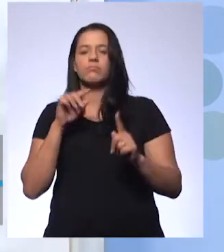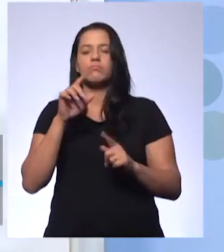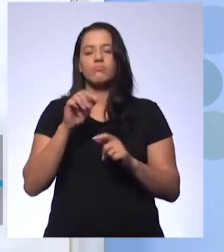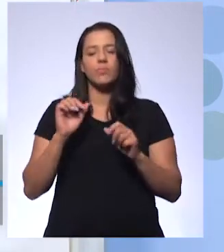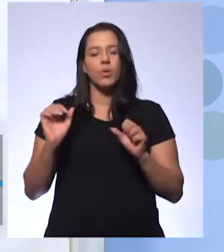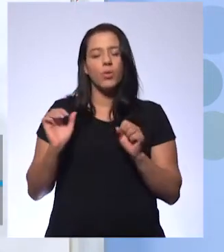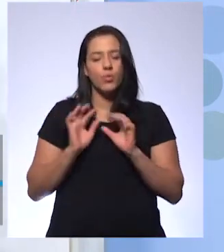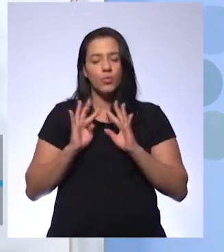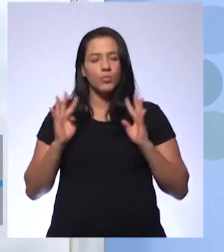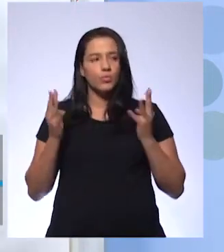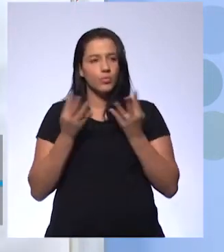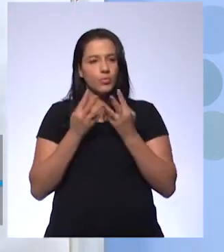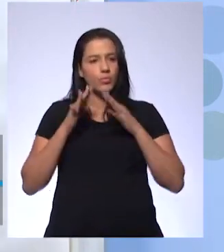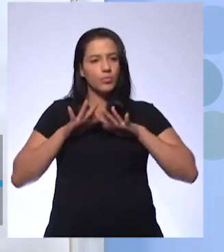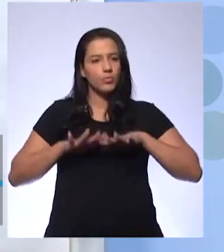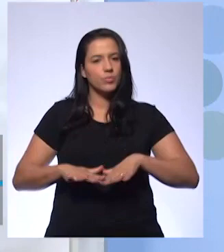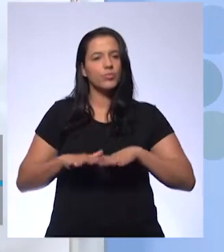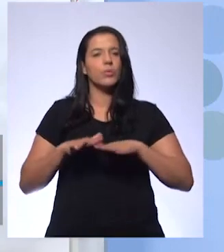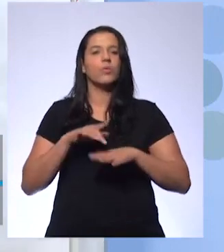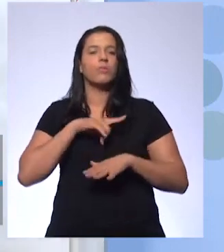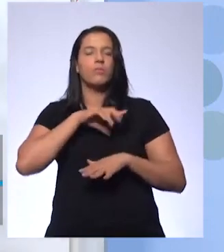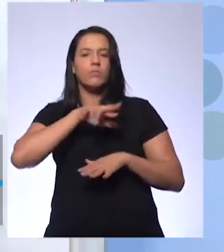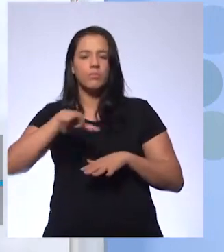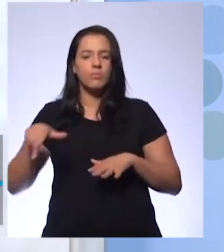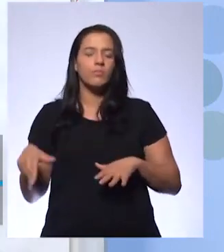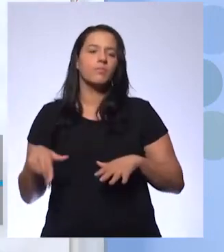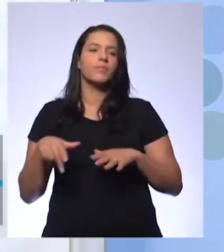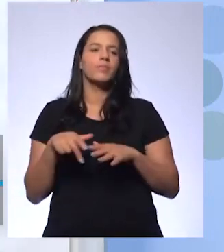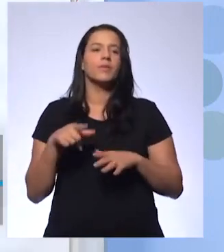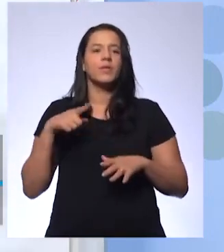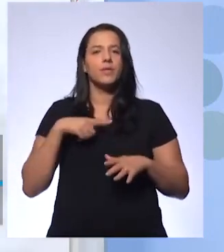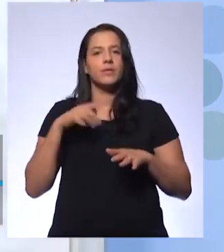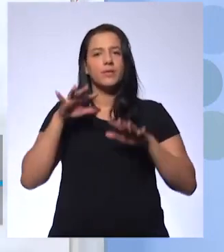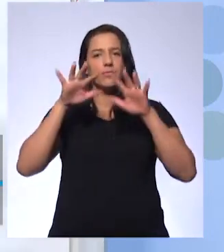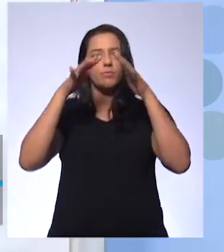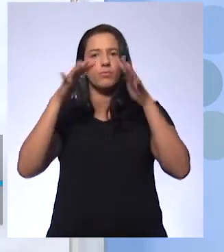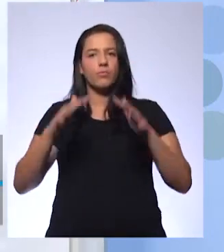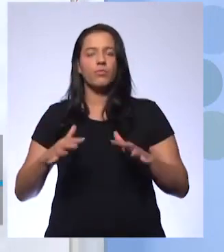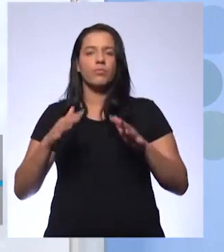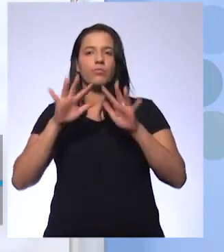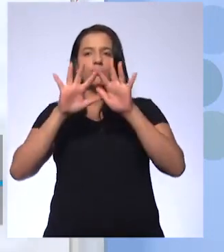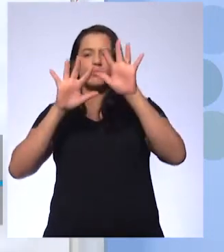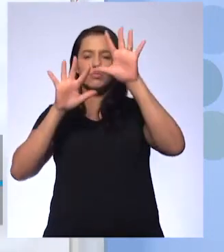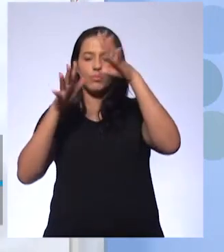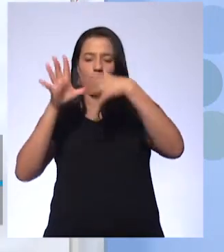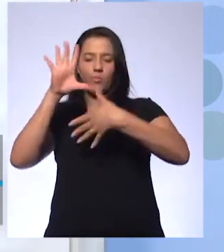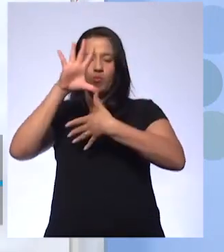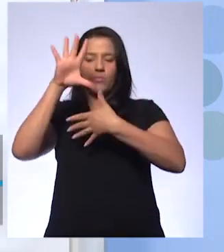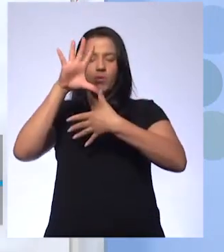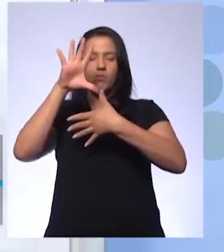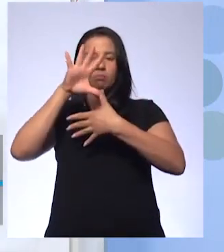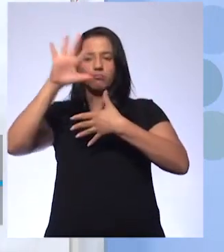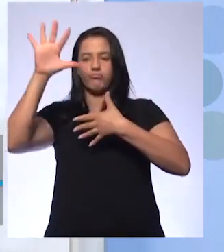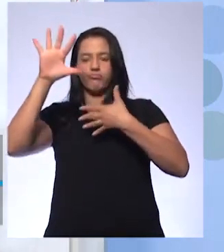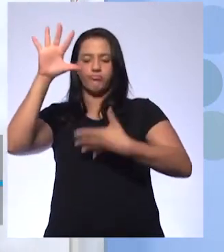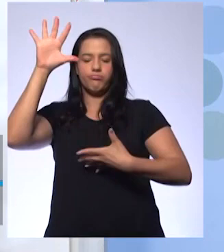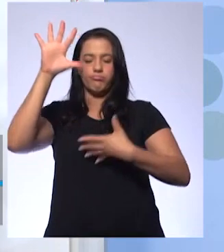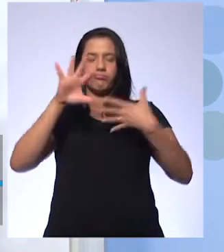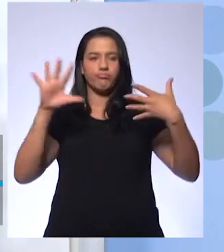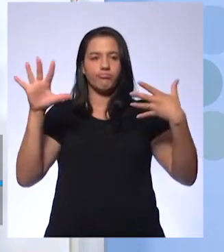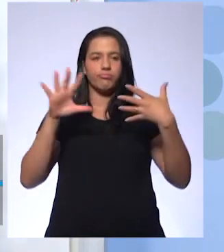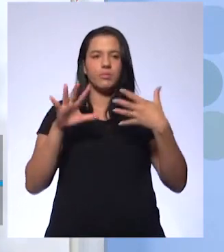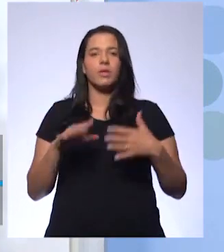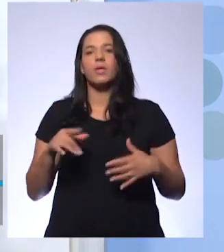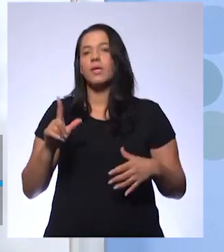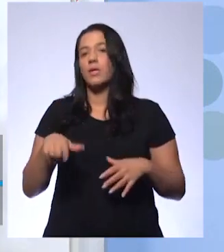aquela deriva dos continentes ali? Então, para você ver que ali tem uma dinâmica. E que, olha, não tinha o